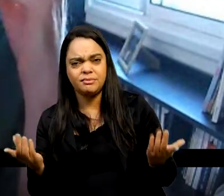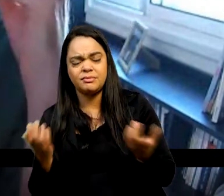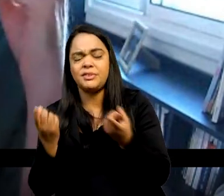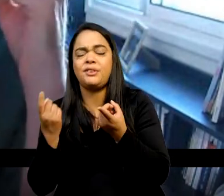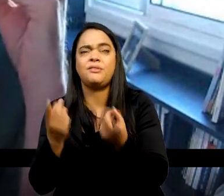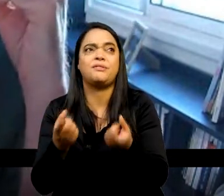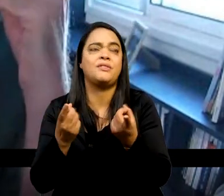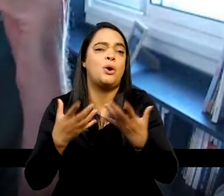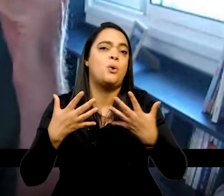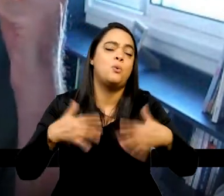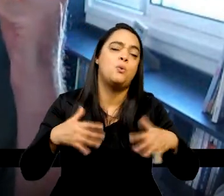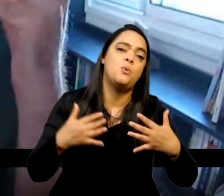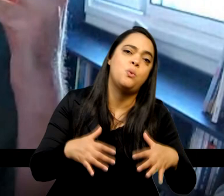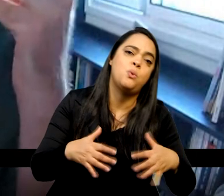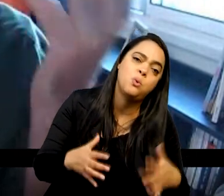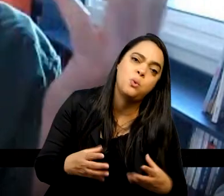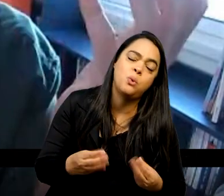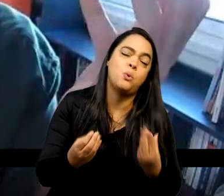livro didático